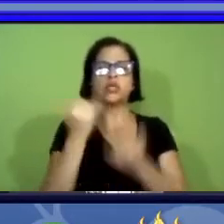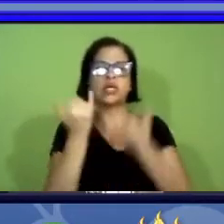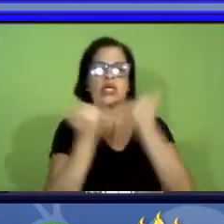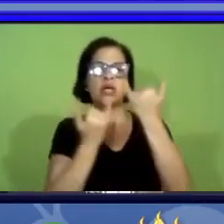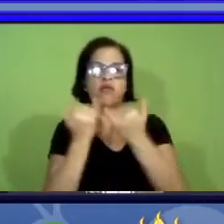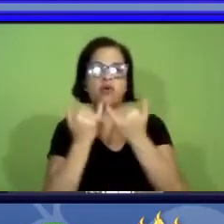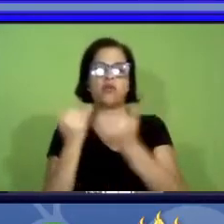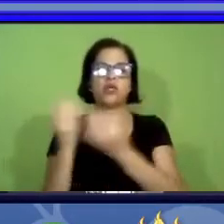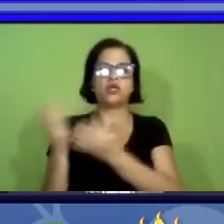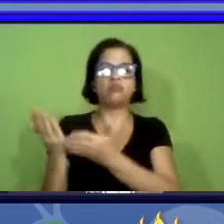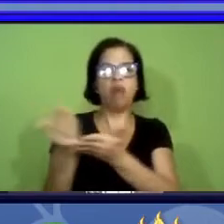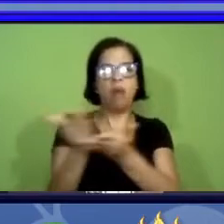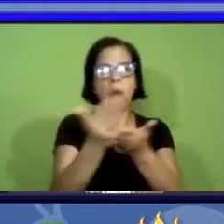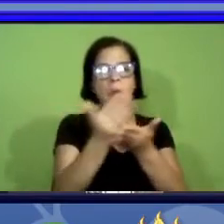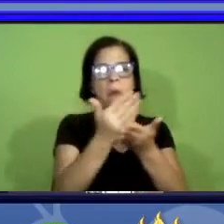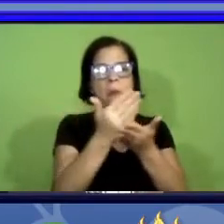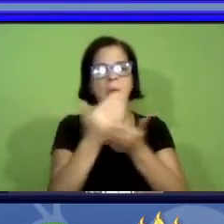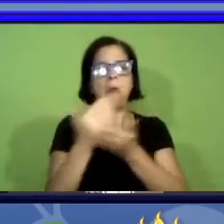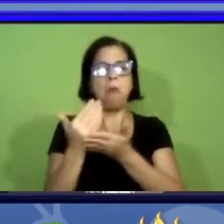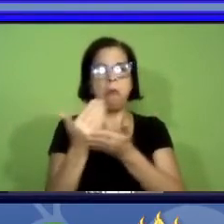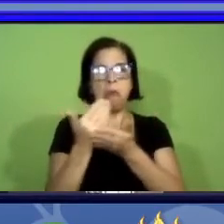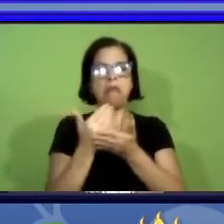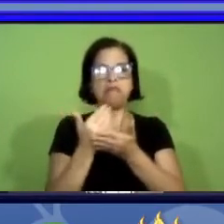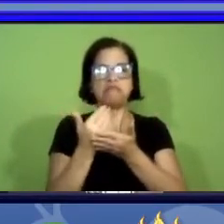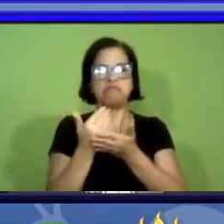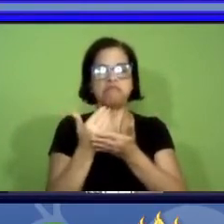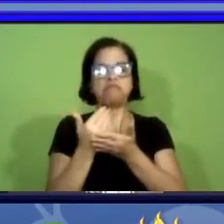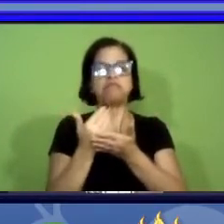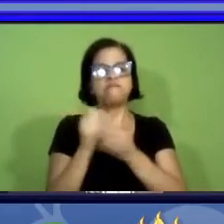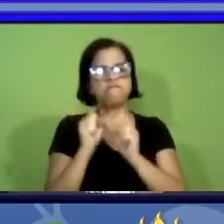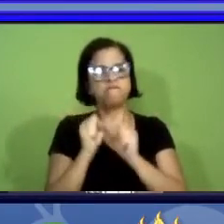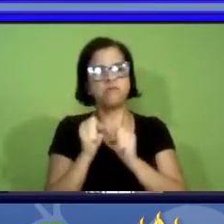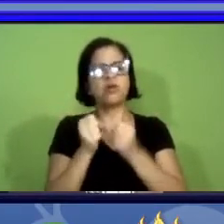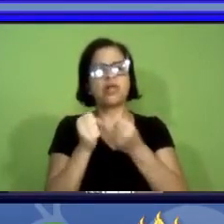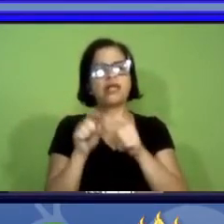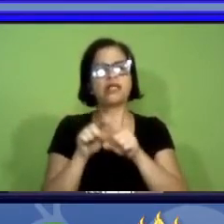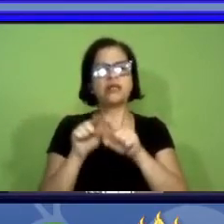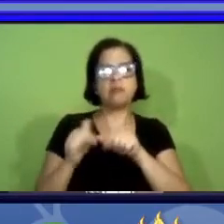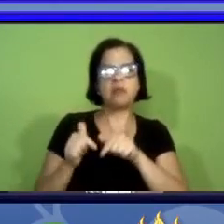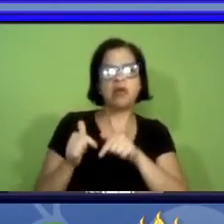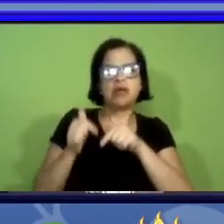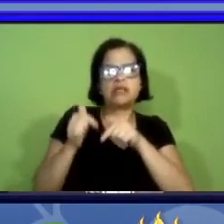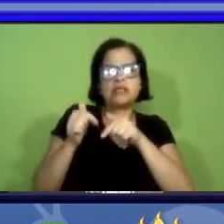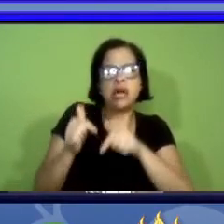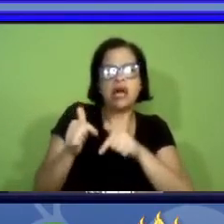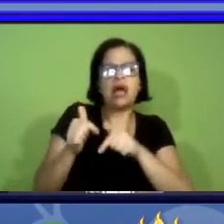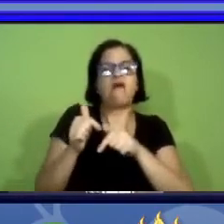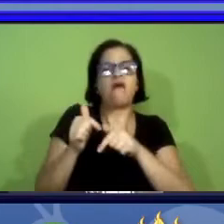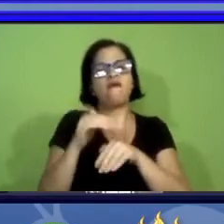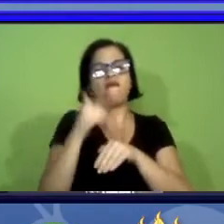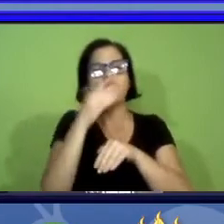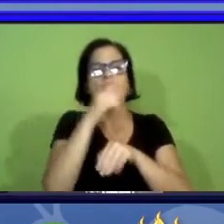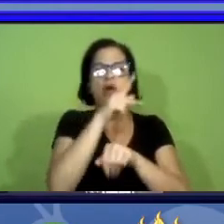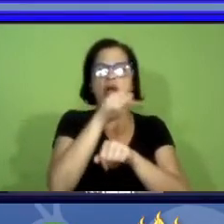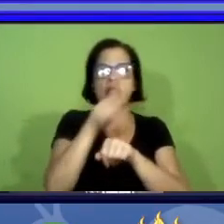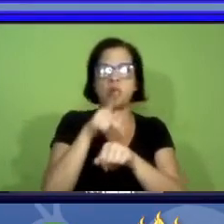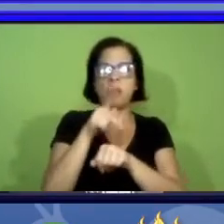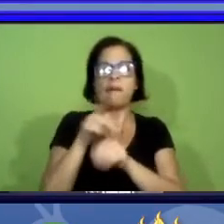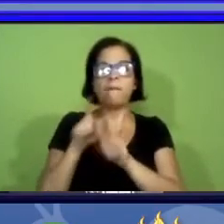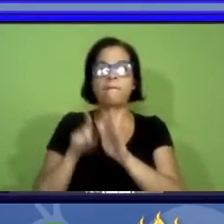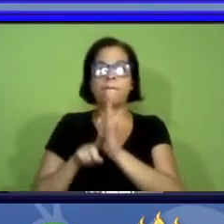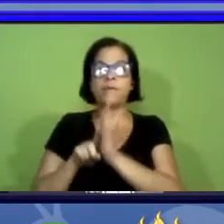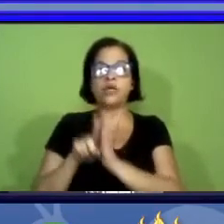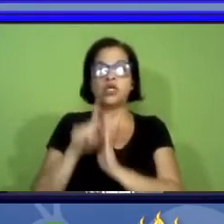resgatadas fortaleceu ações de cooperação internacional para pesquisa em